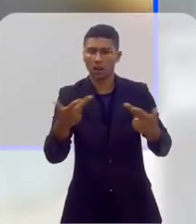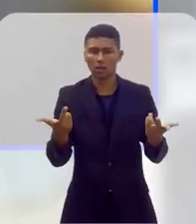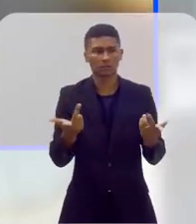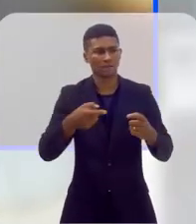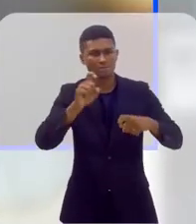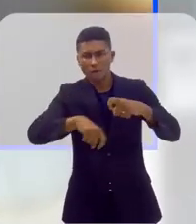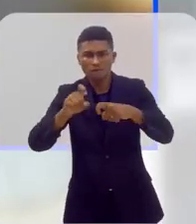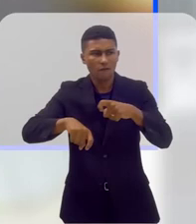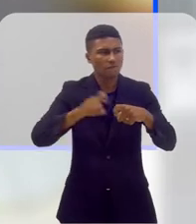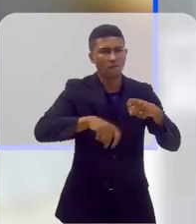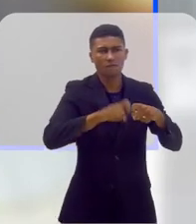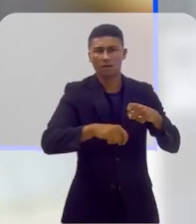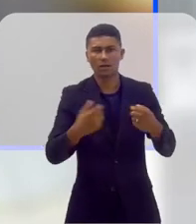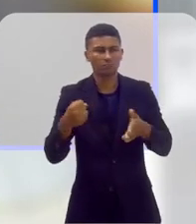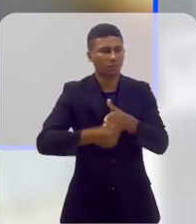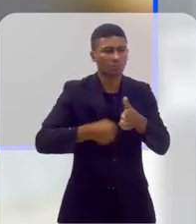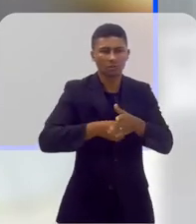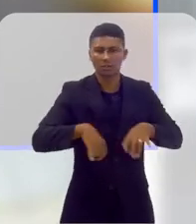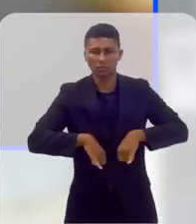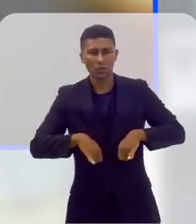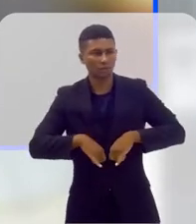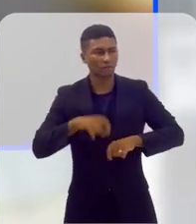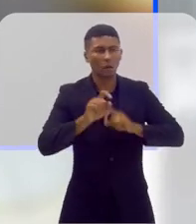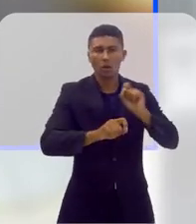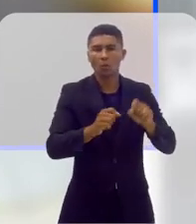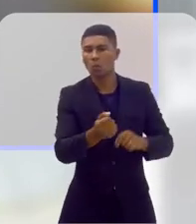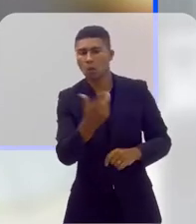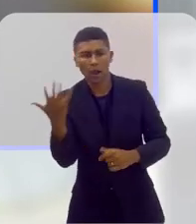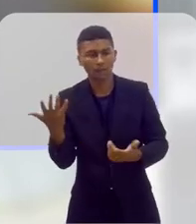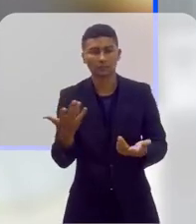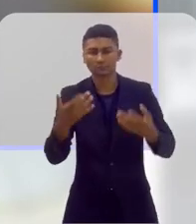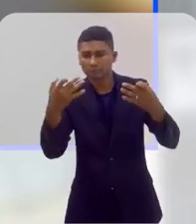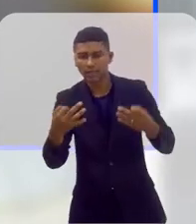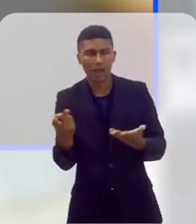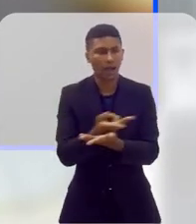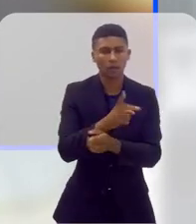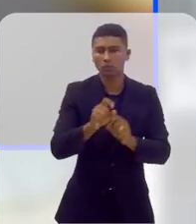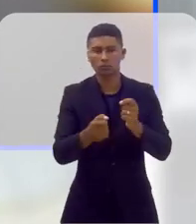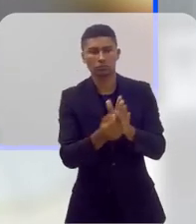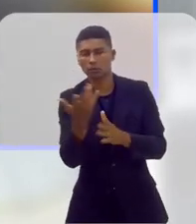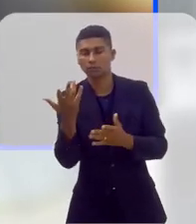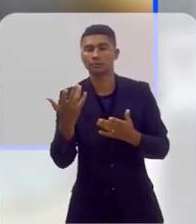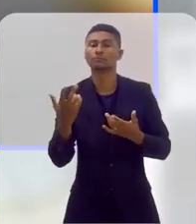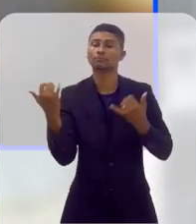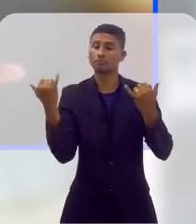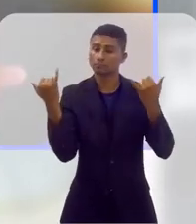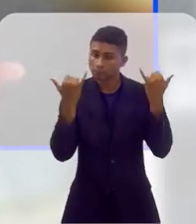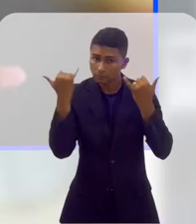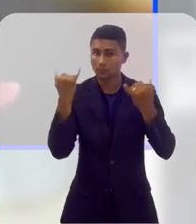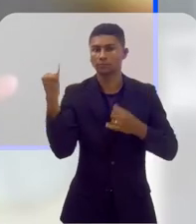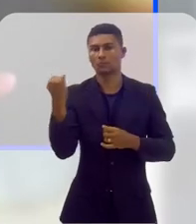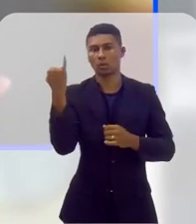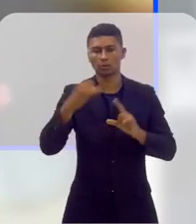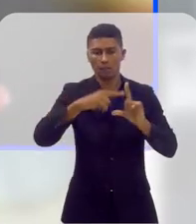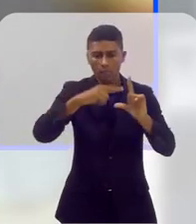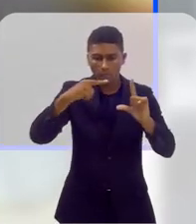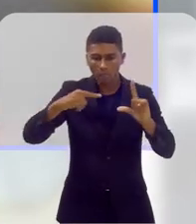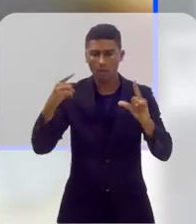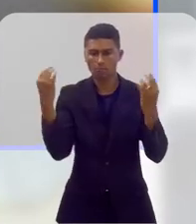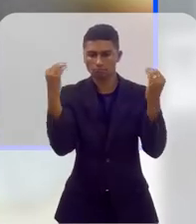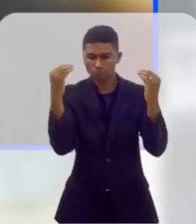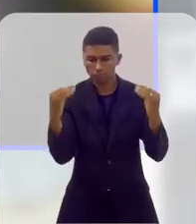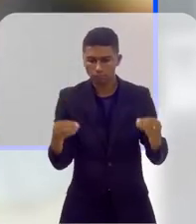Quais são as políticas que estão sendo feitas? O que está dando certo? O que não está dando certo? Como é que a gente pode enfrentar isso? Eu não posso mais, enquanto